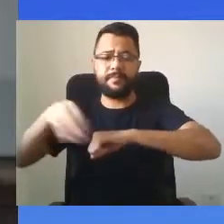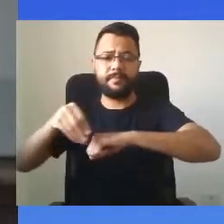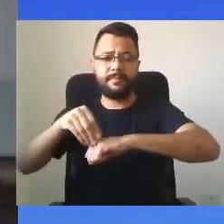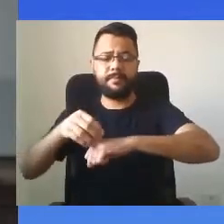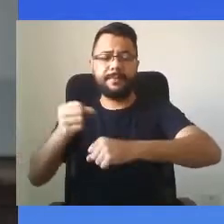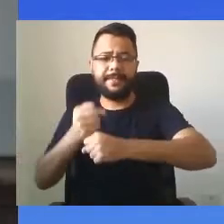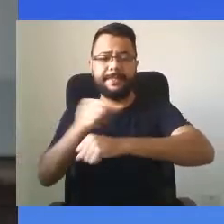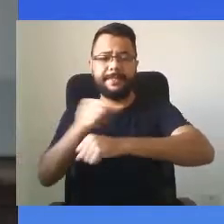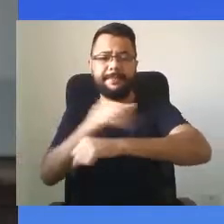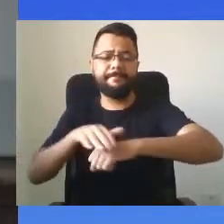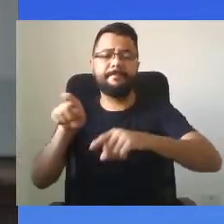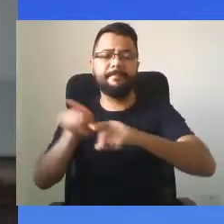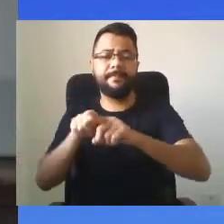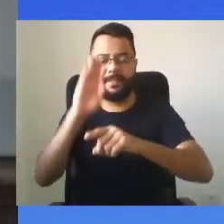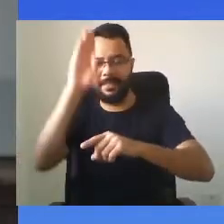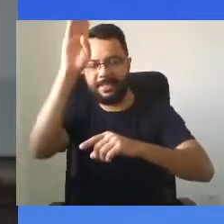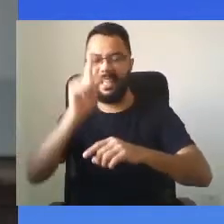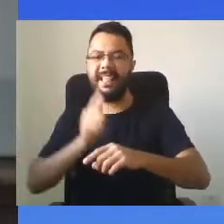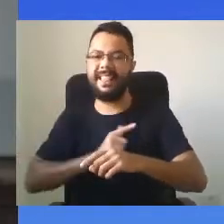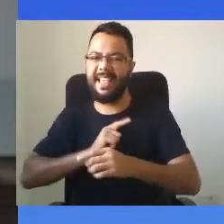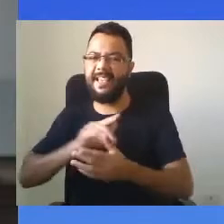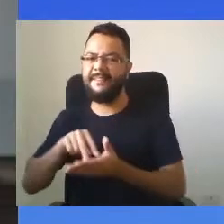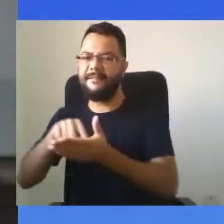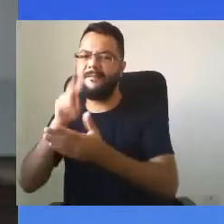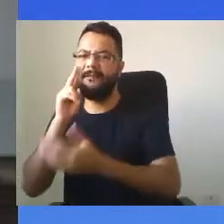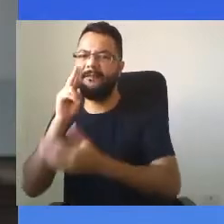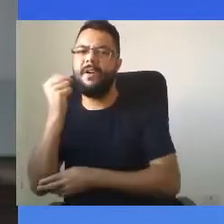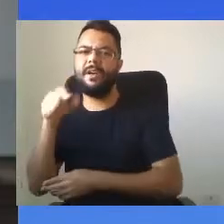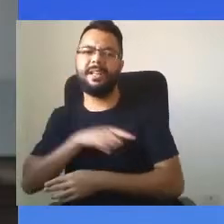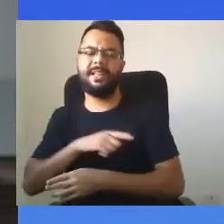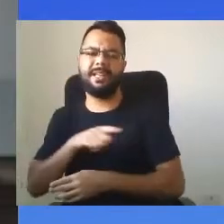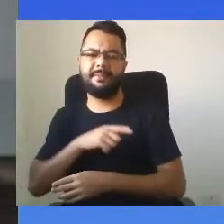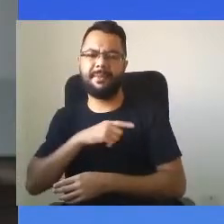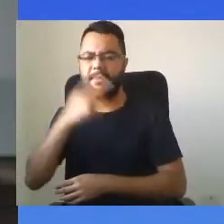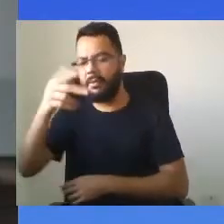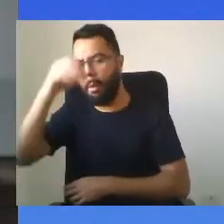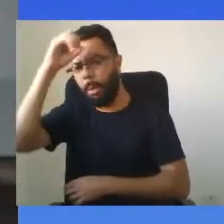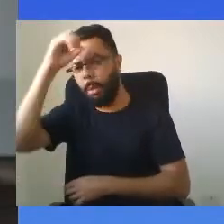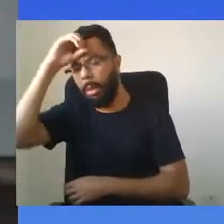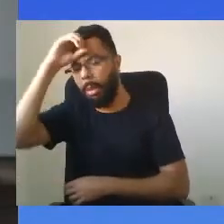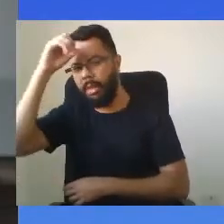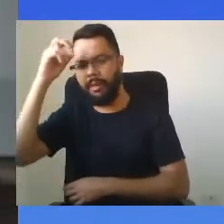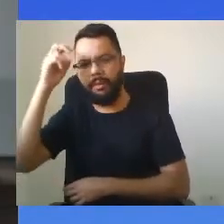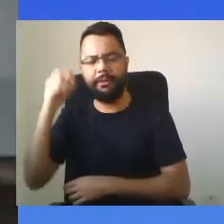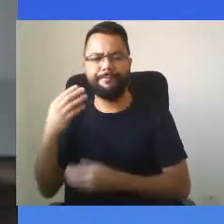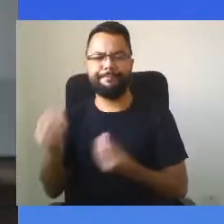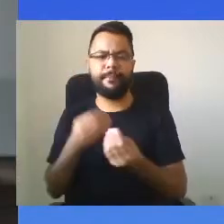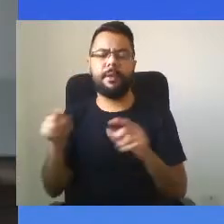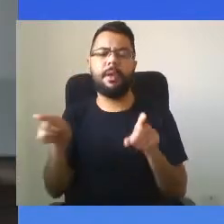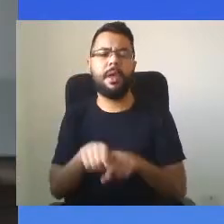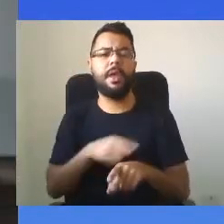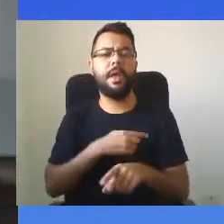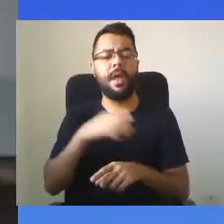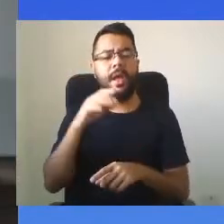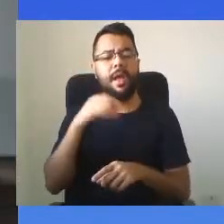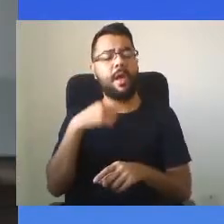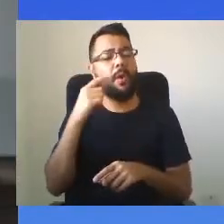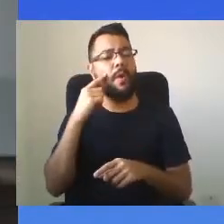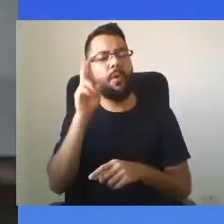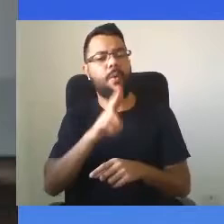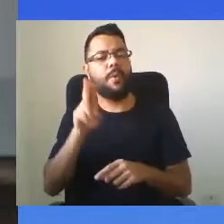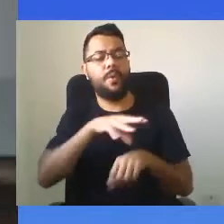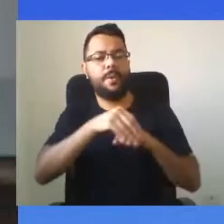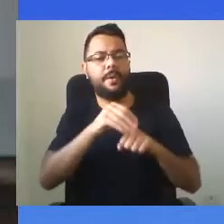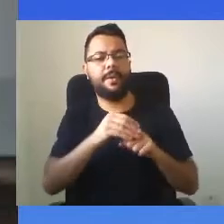Inicio o segundo tempo com um espírito renovado, com aprendizado do passado para lutar. Vamos